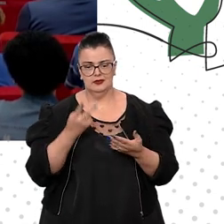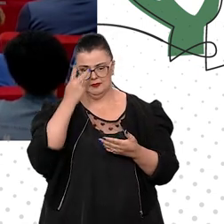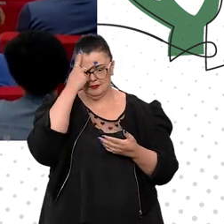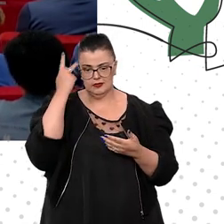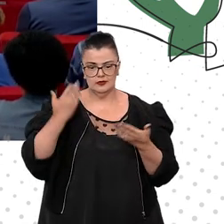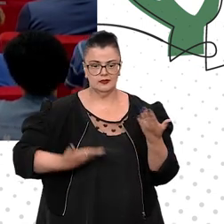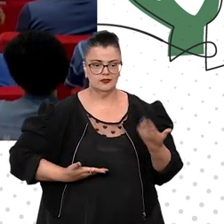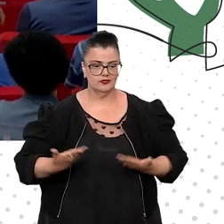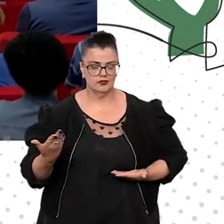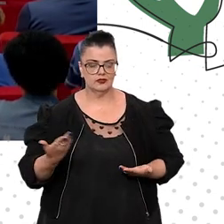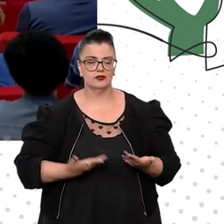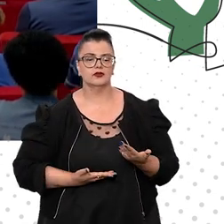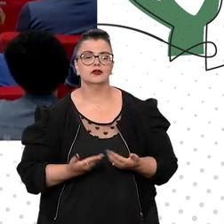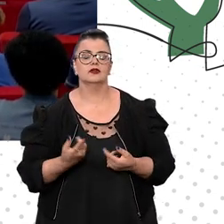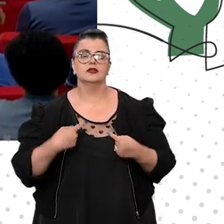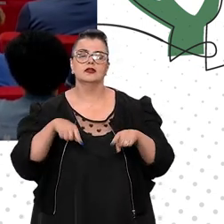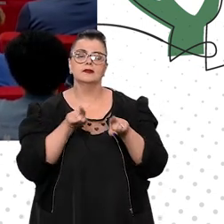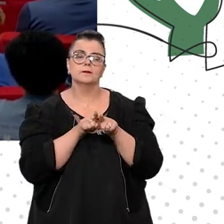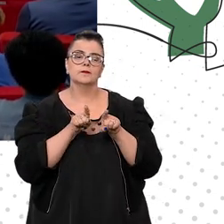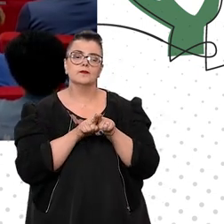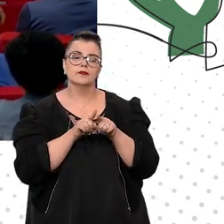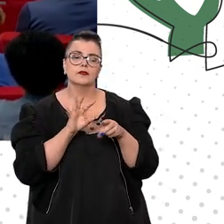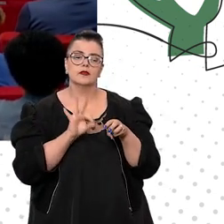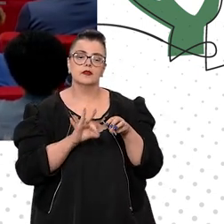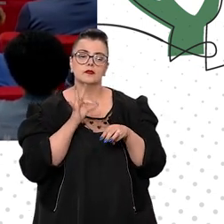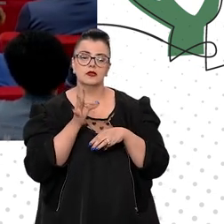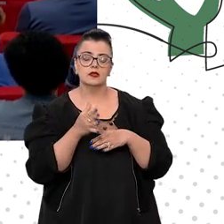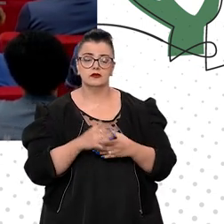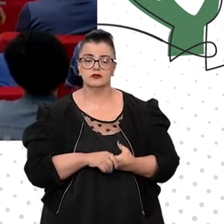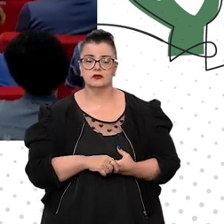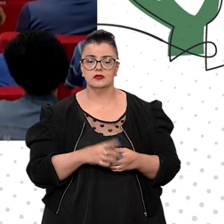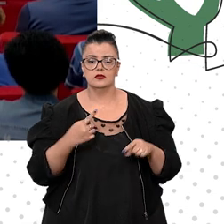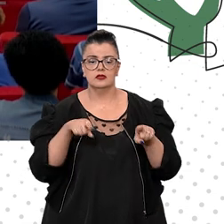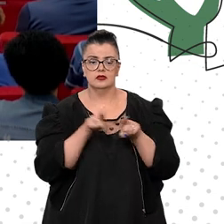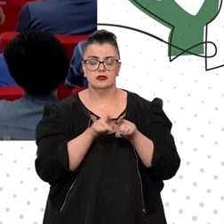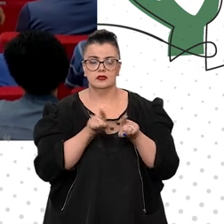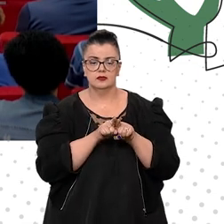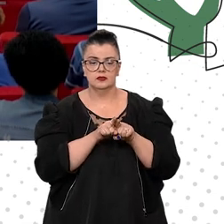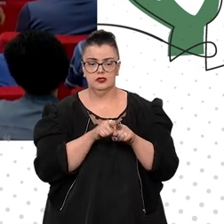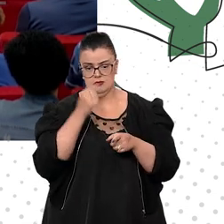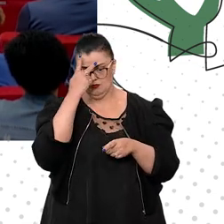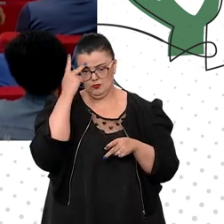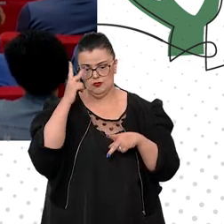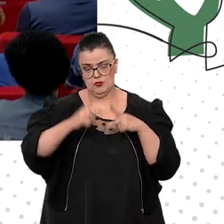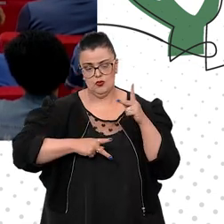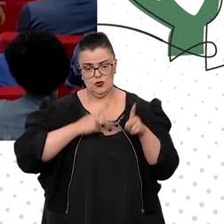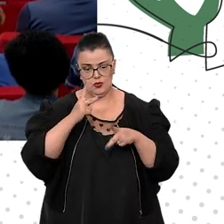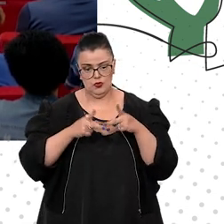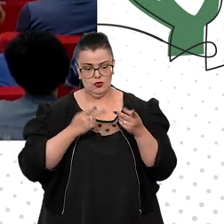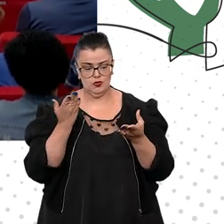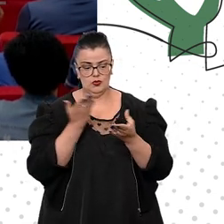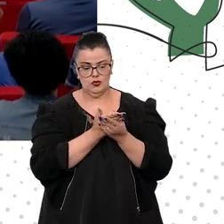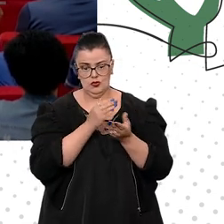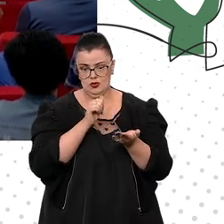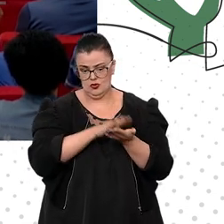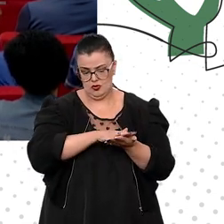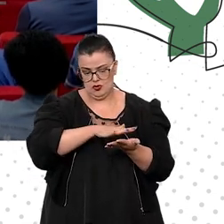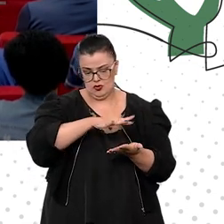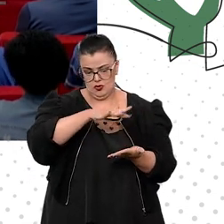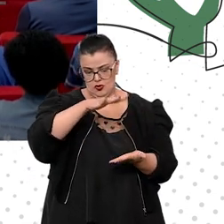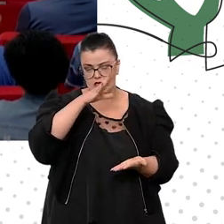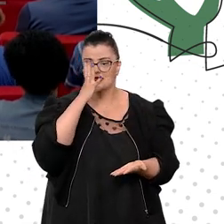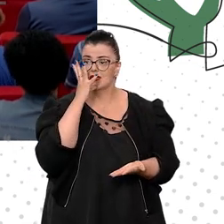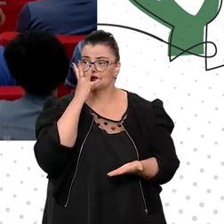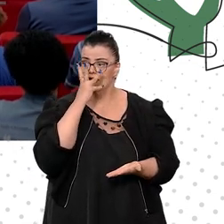os ministros e insalubre também para a população, porque os processos demoravam muito